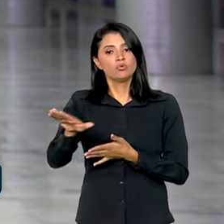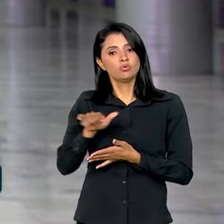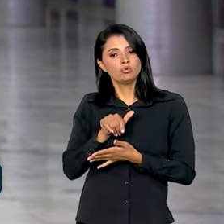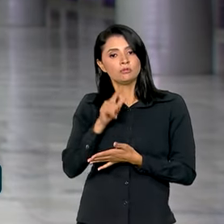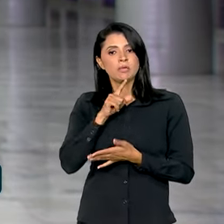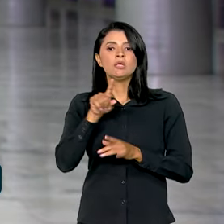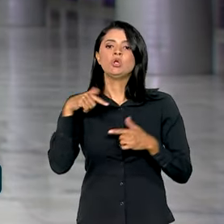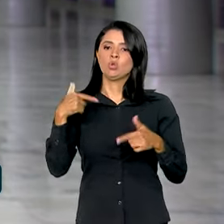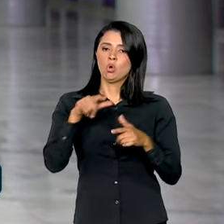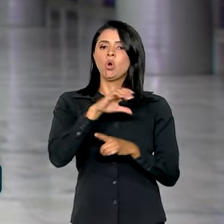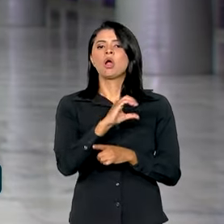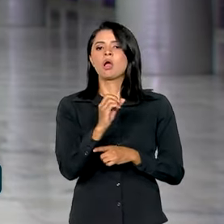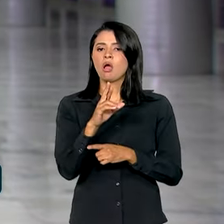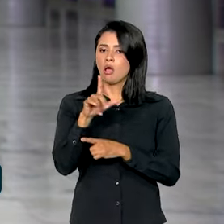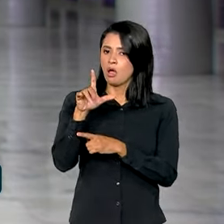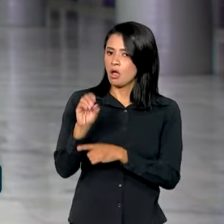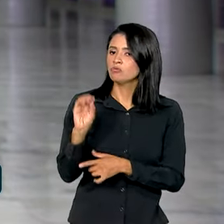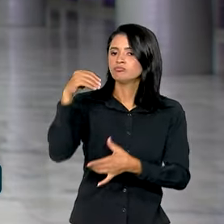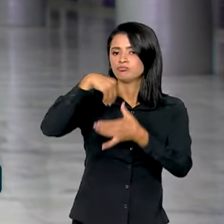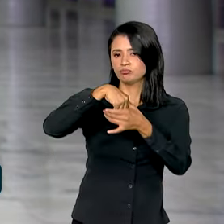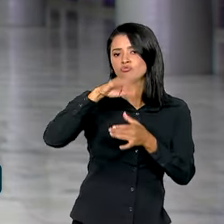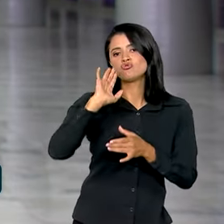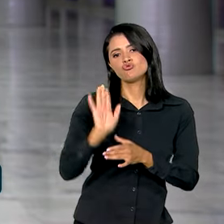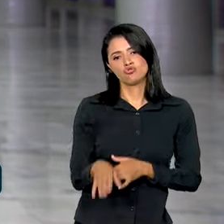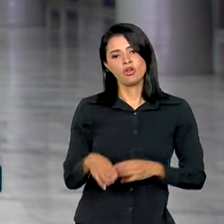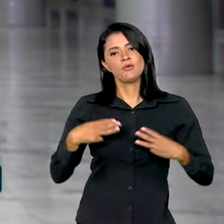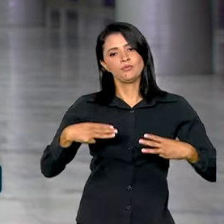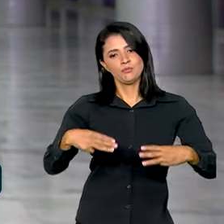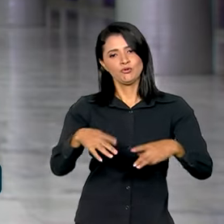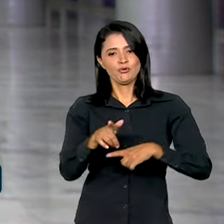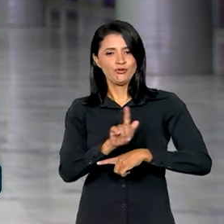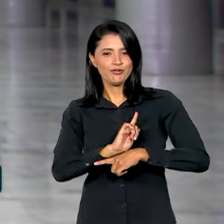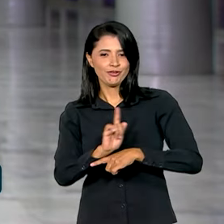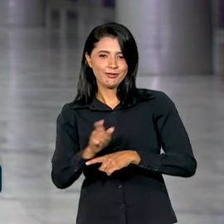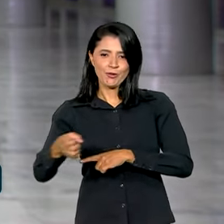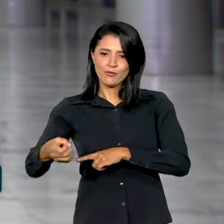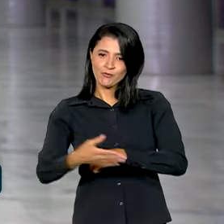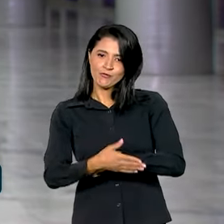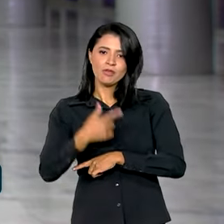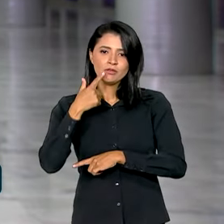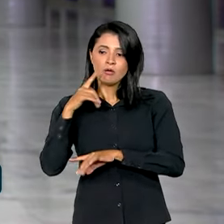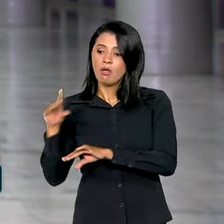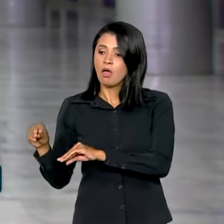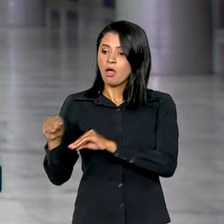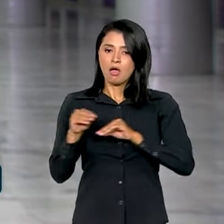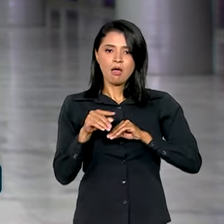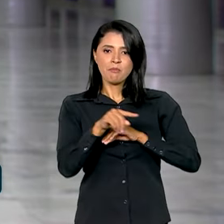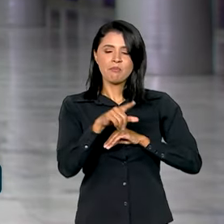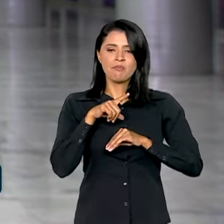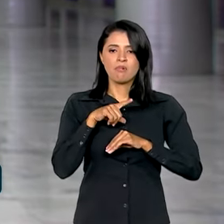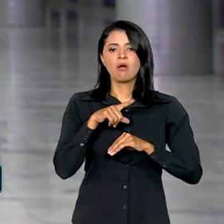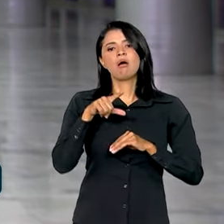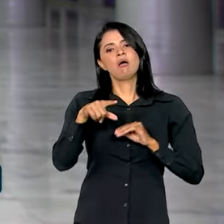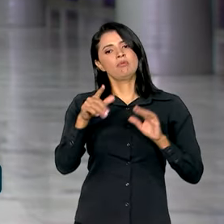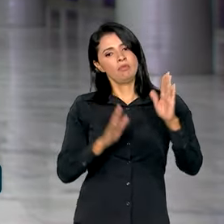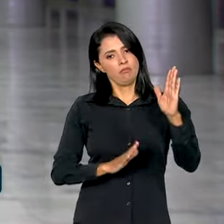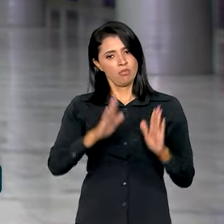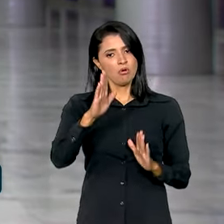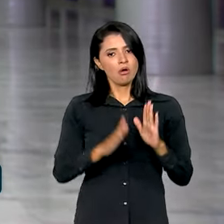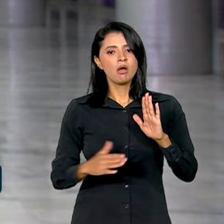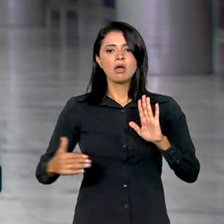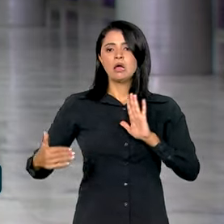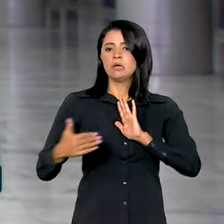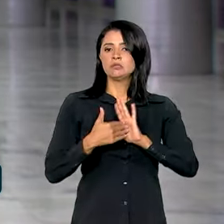cargos já existem na estrutura do Ministério da Gestão e Inovação e serão remanejados em caráter temporário